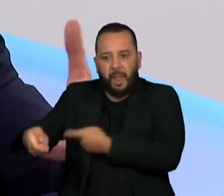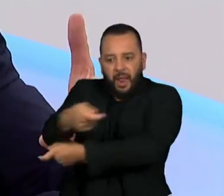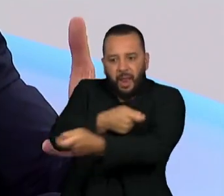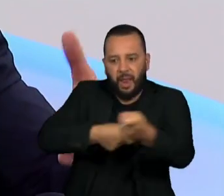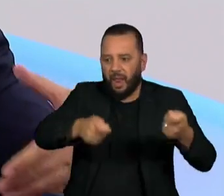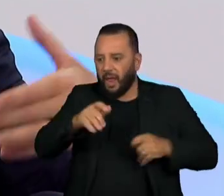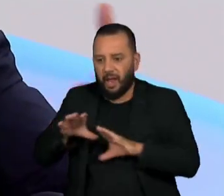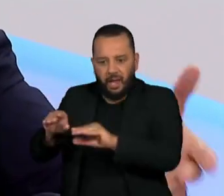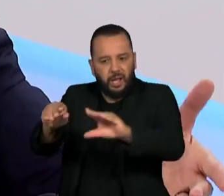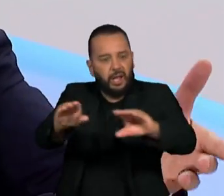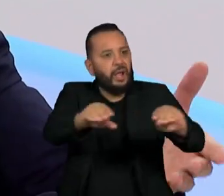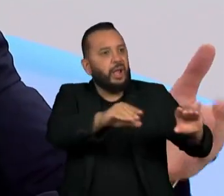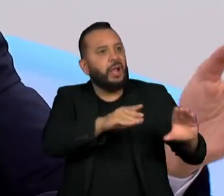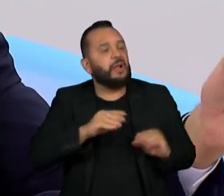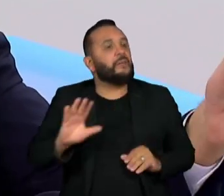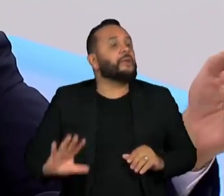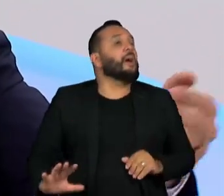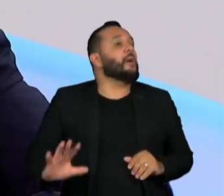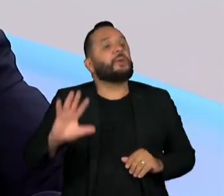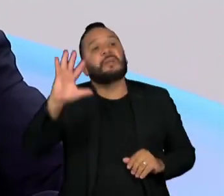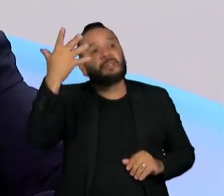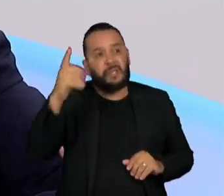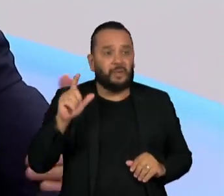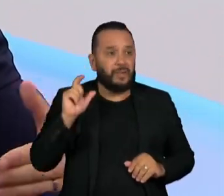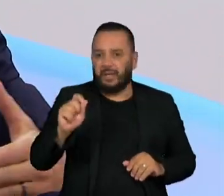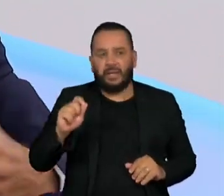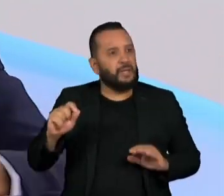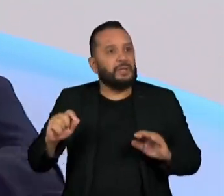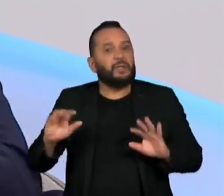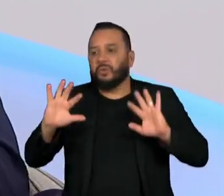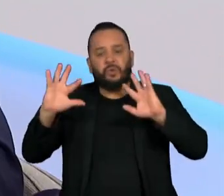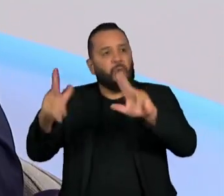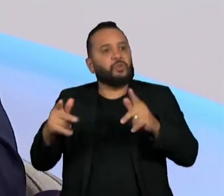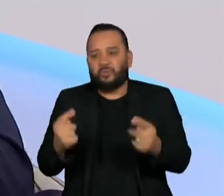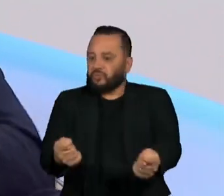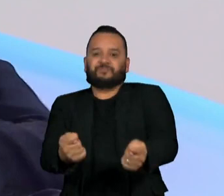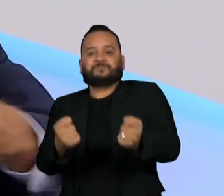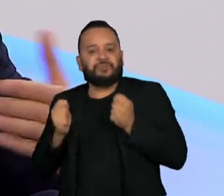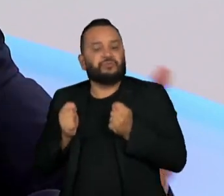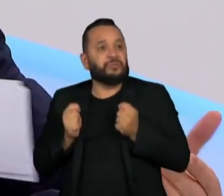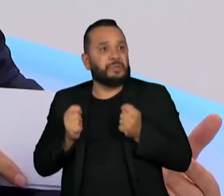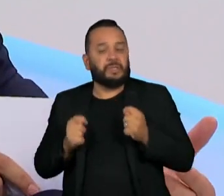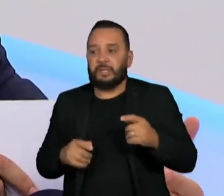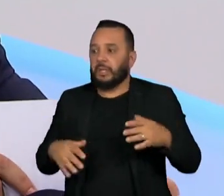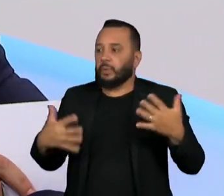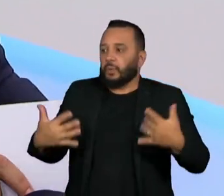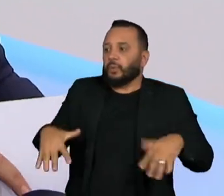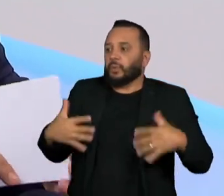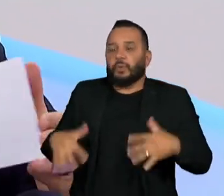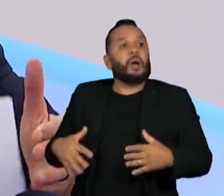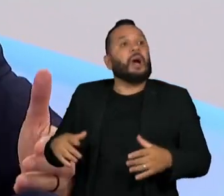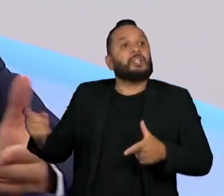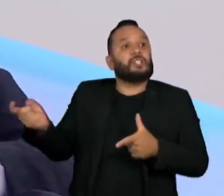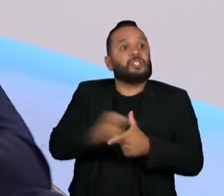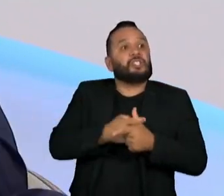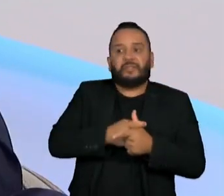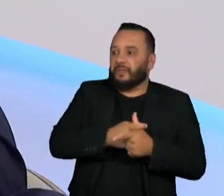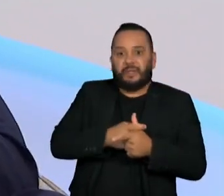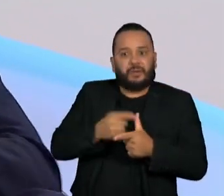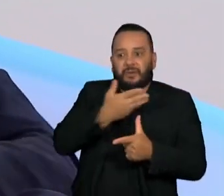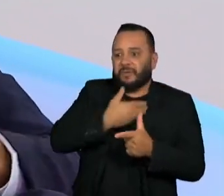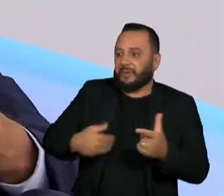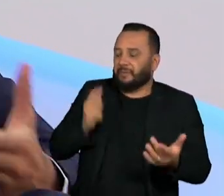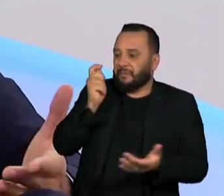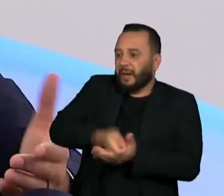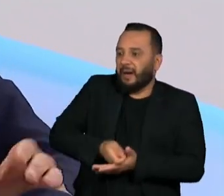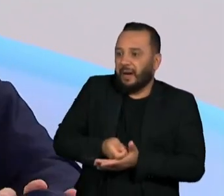mesmo tempo, o acontece é que você vai para um sistema onde o mercado se fecha, você acaba trazendo a dívida toda para o curto prazo, não tem mais